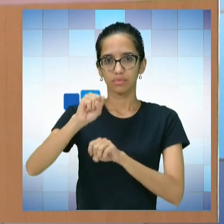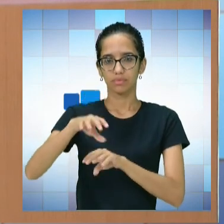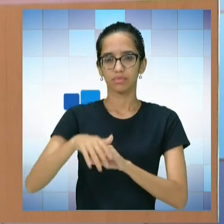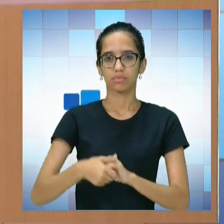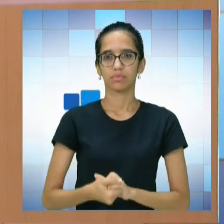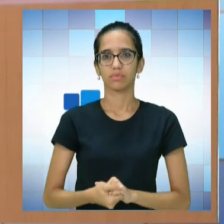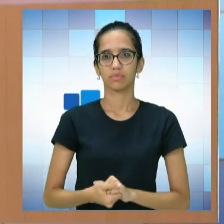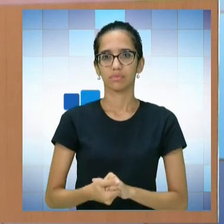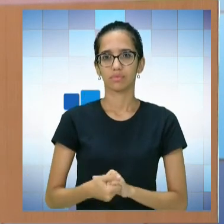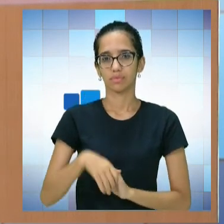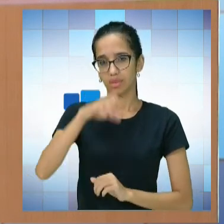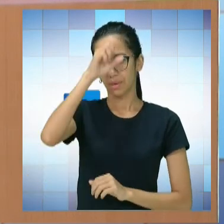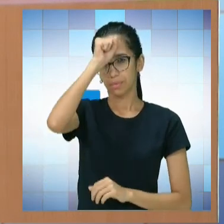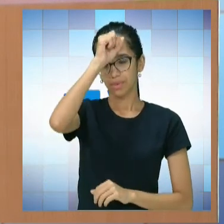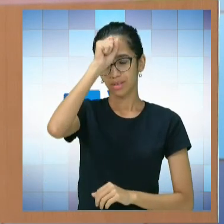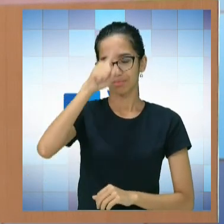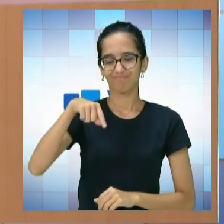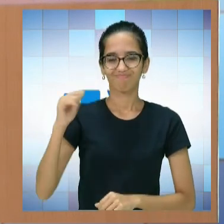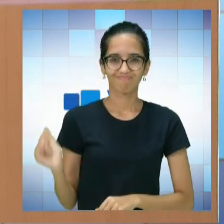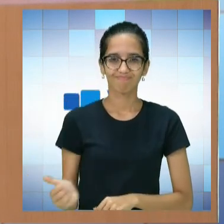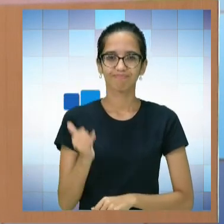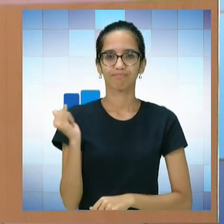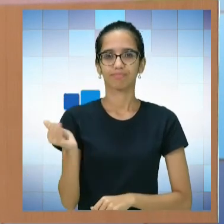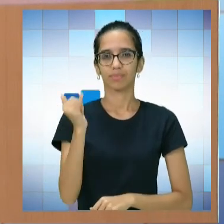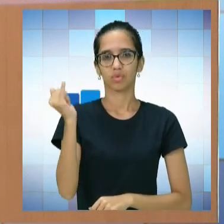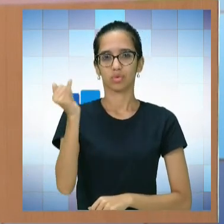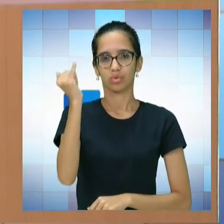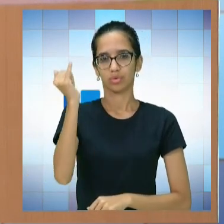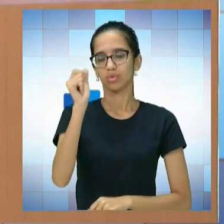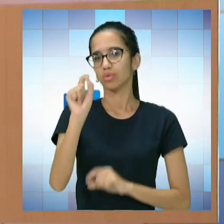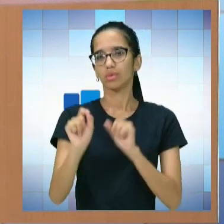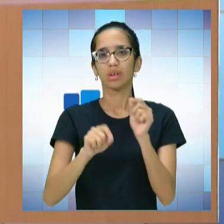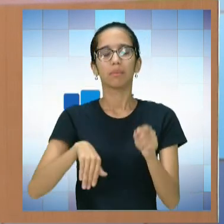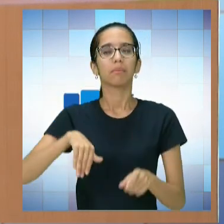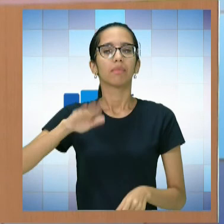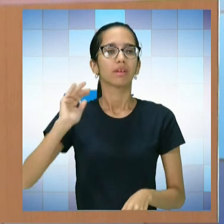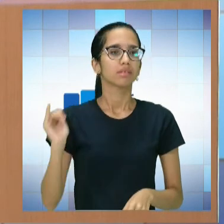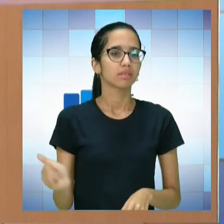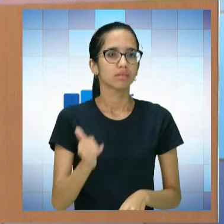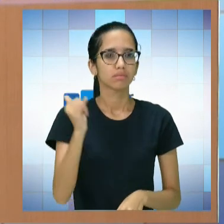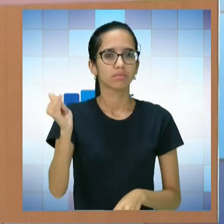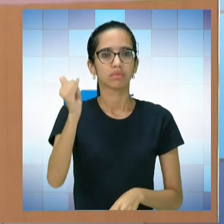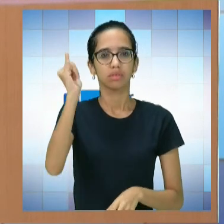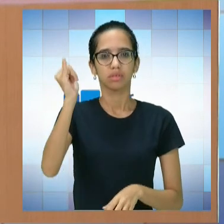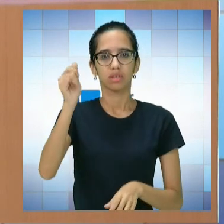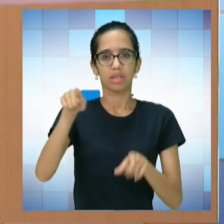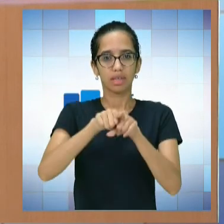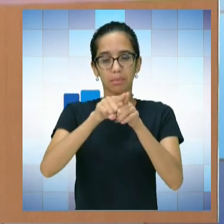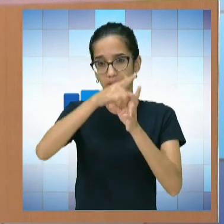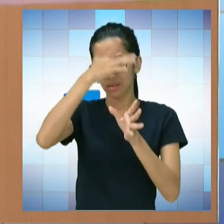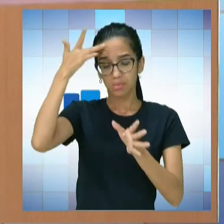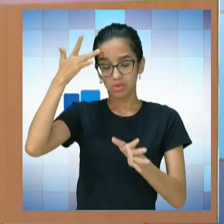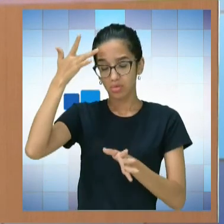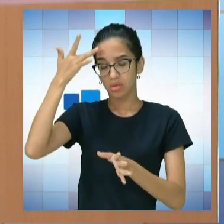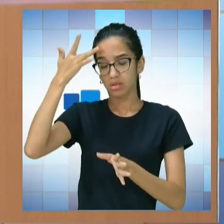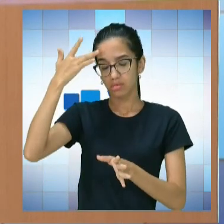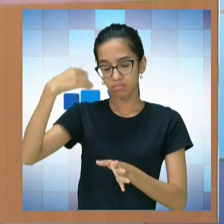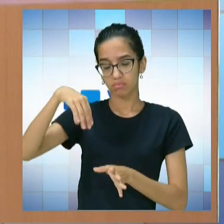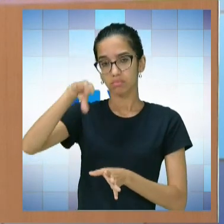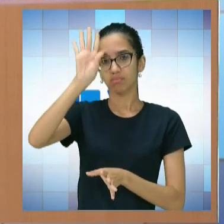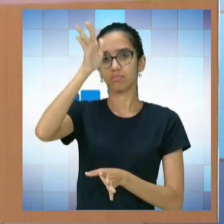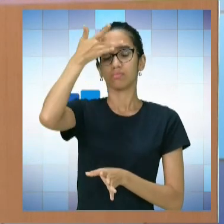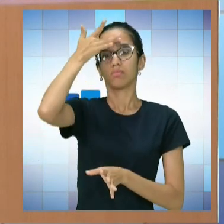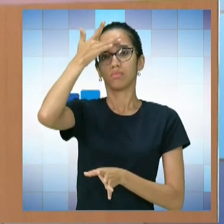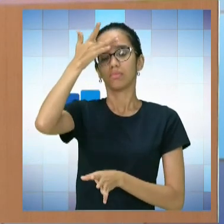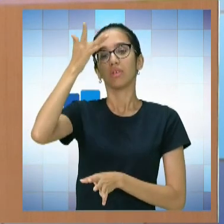Aprender é importante e o mais importante é a conscientização. Como dizia o